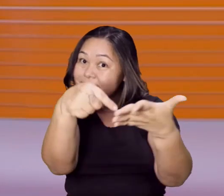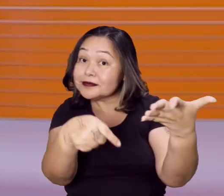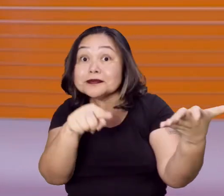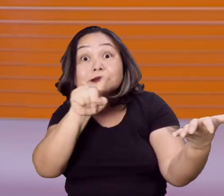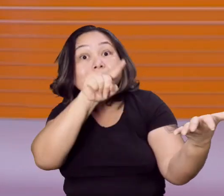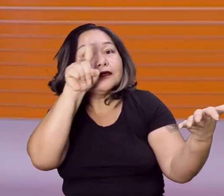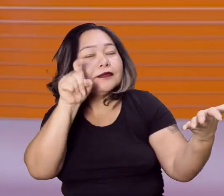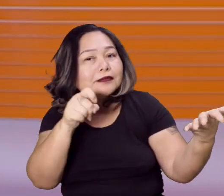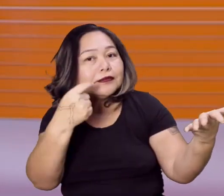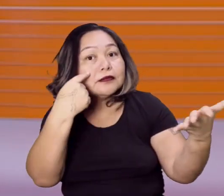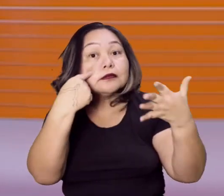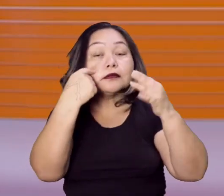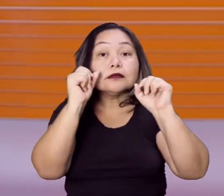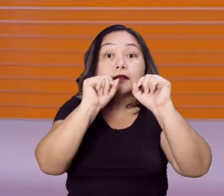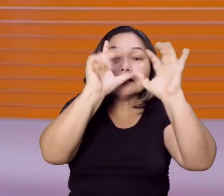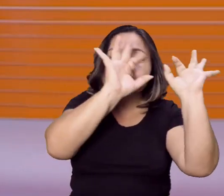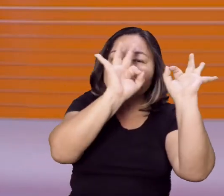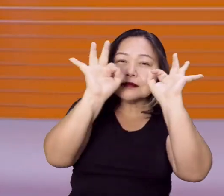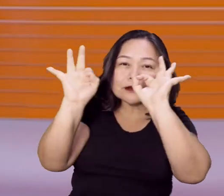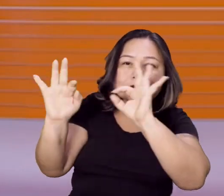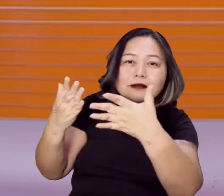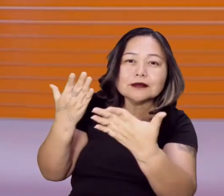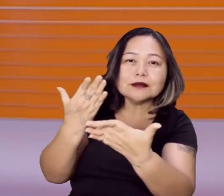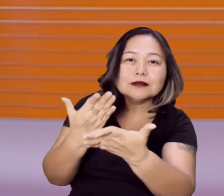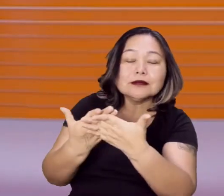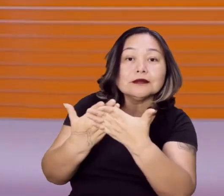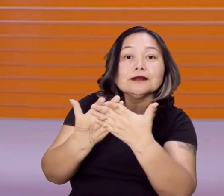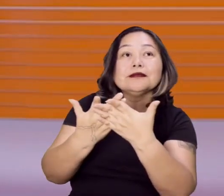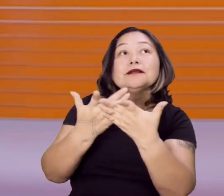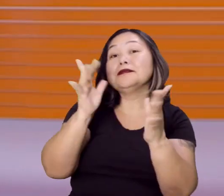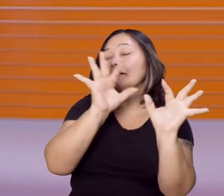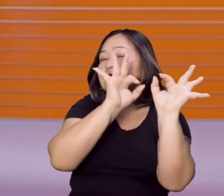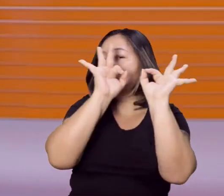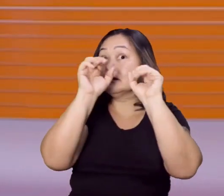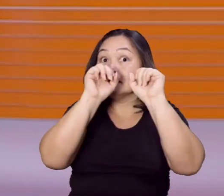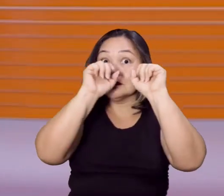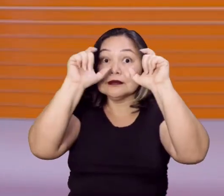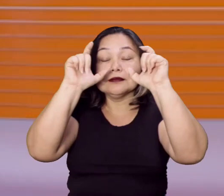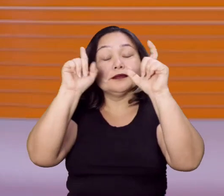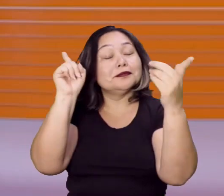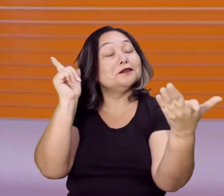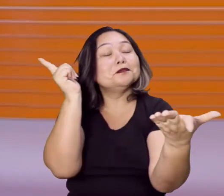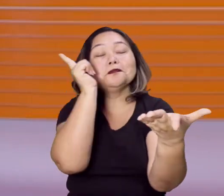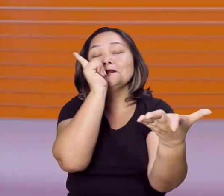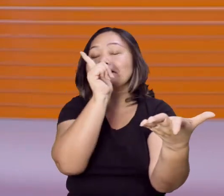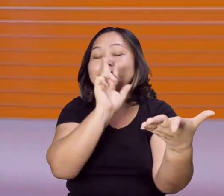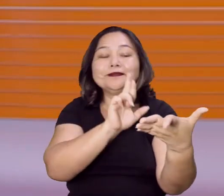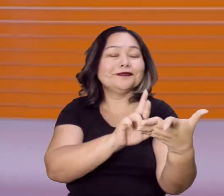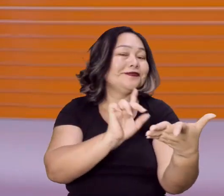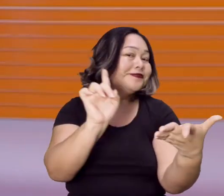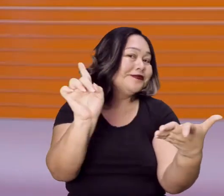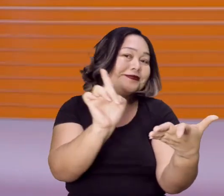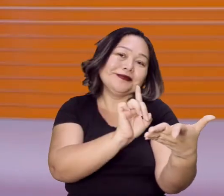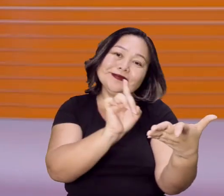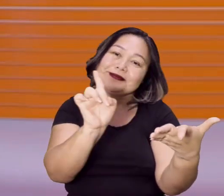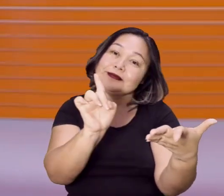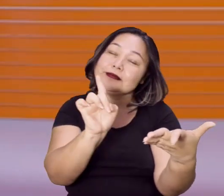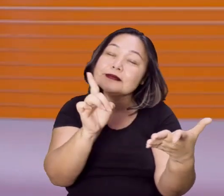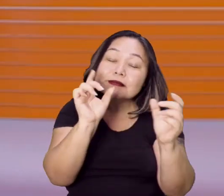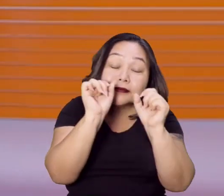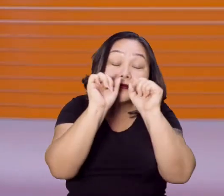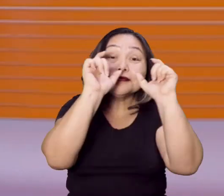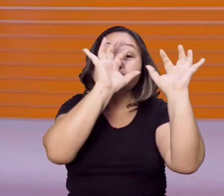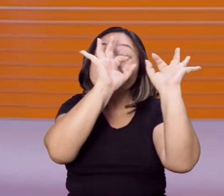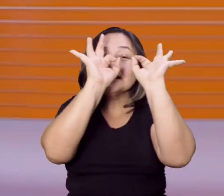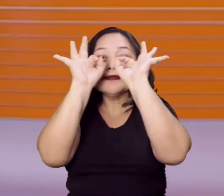Será, gente, vocês prestaram atenção na aula? Porque se vocês não prestarem atenção, vocês não vão conseguir responder, gente. Então, preste